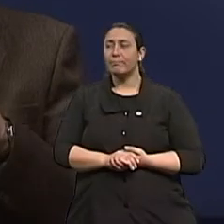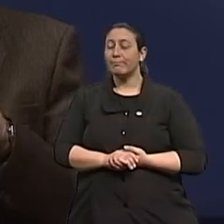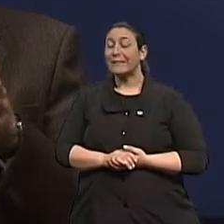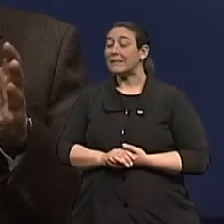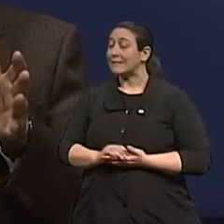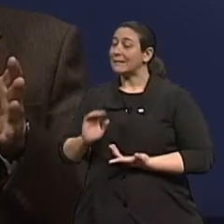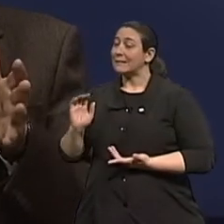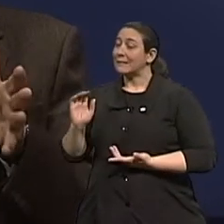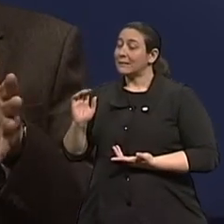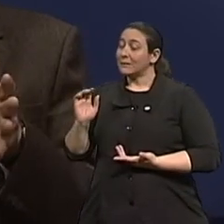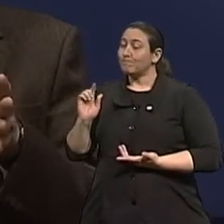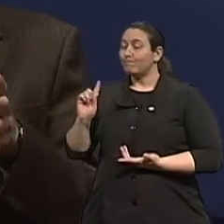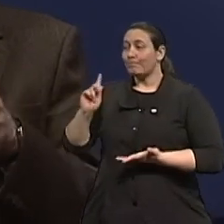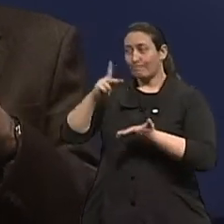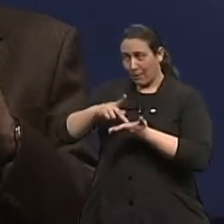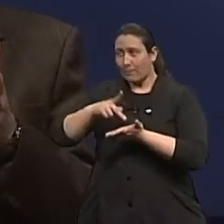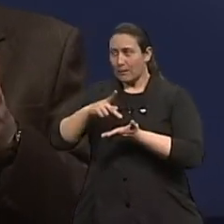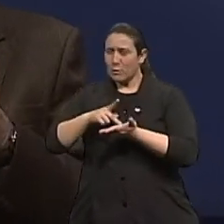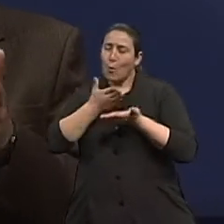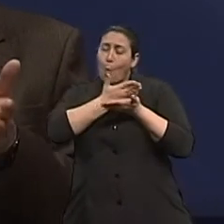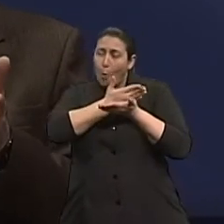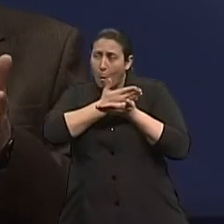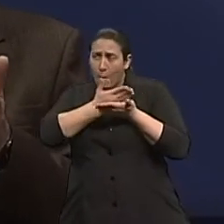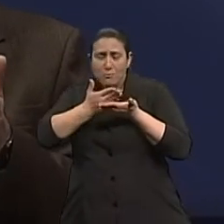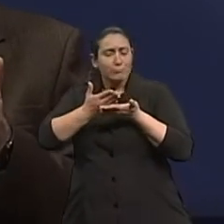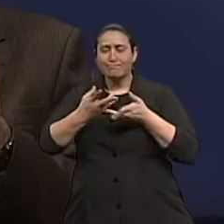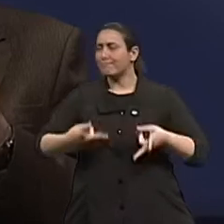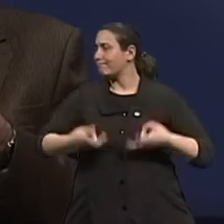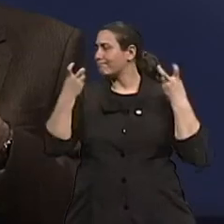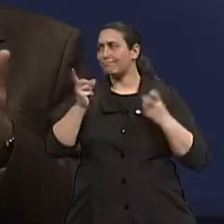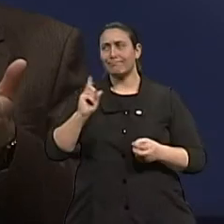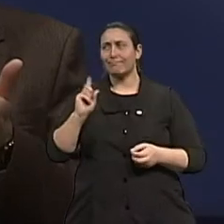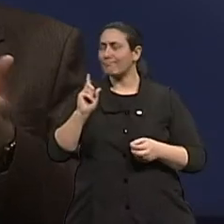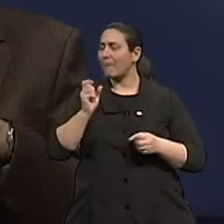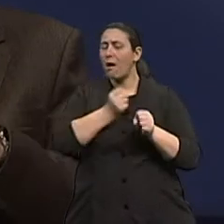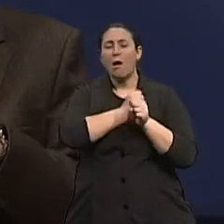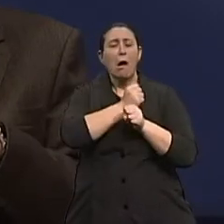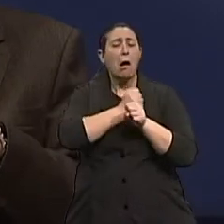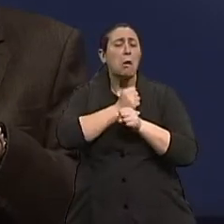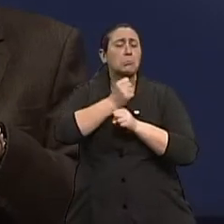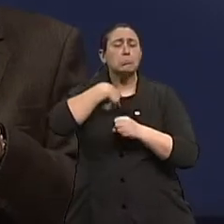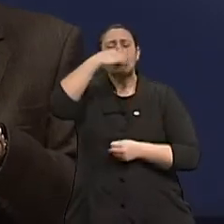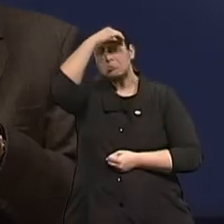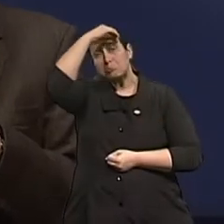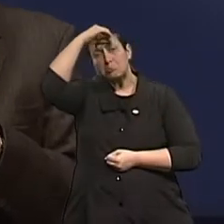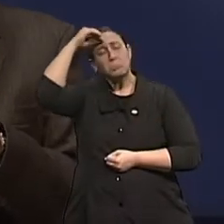fase pequena, ela é realmente silenciosa. E este é o nosso grande problema.